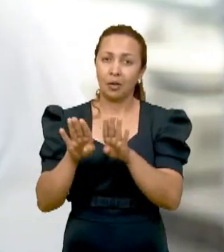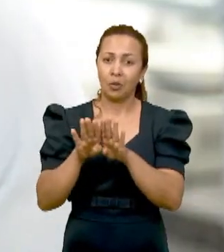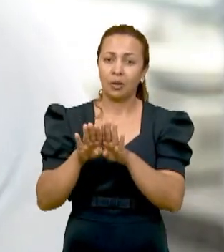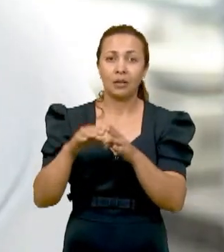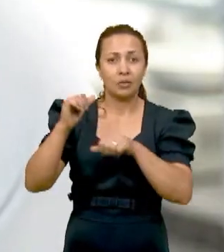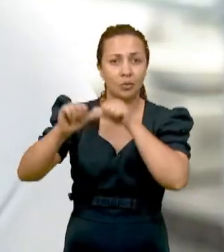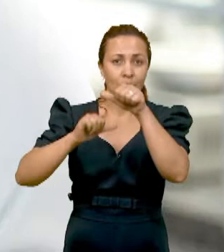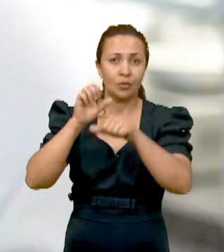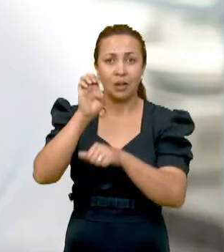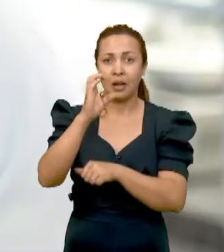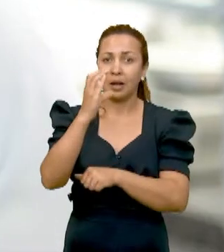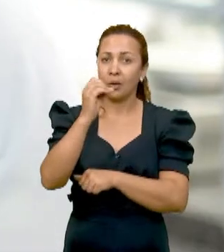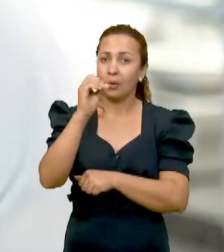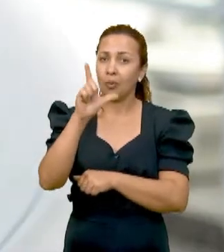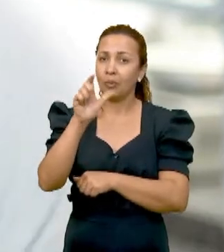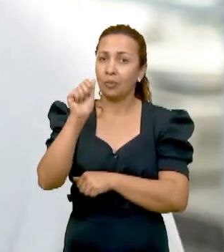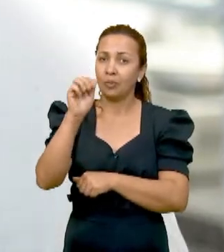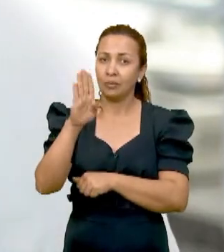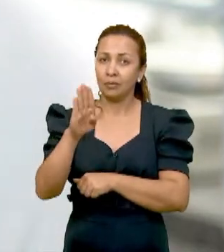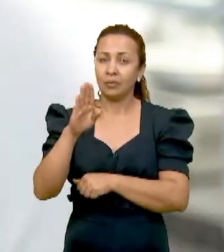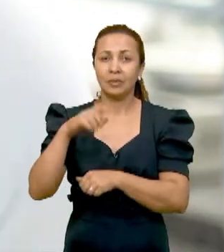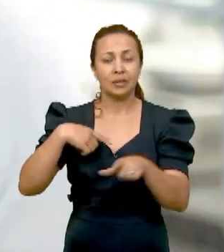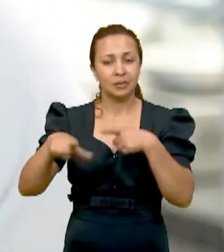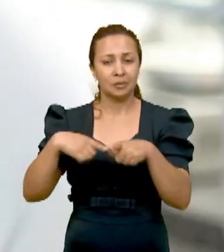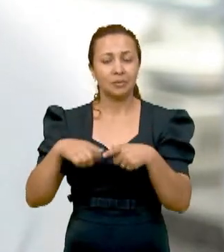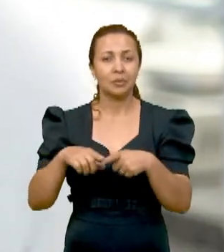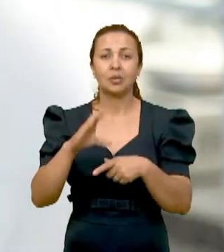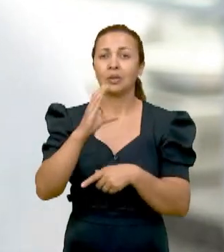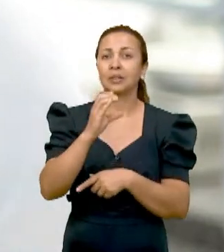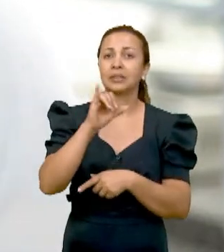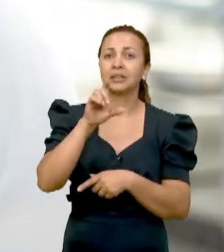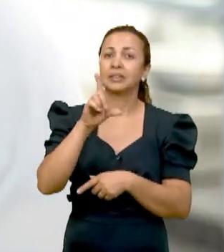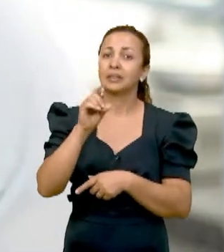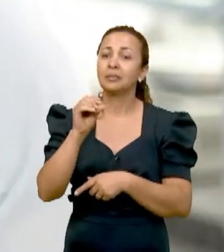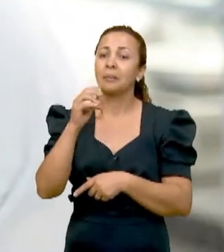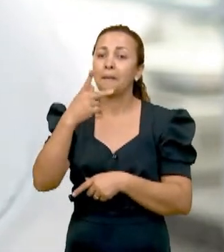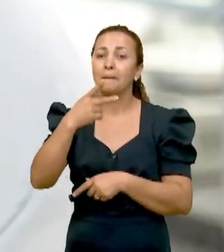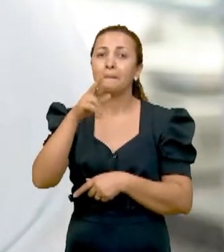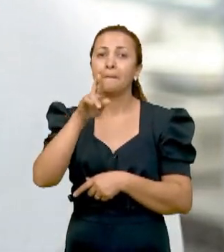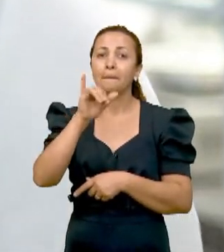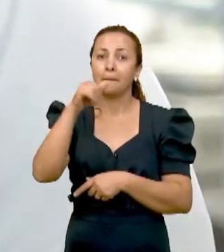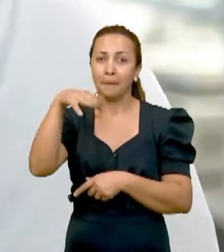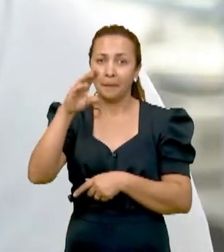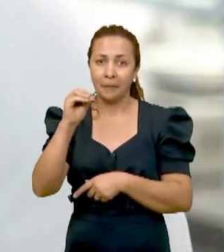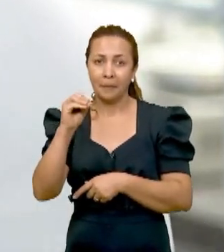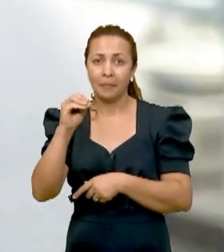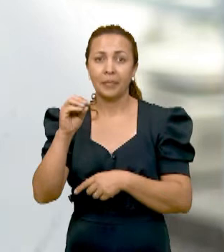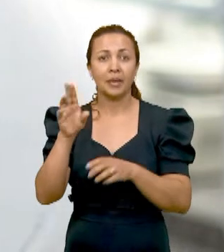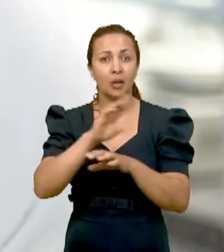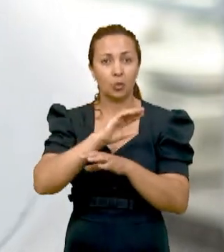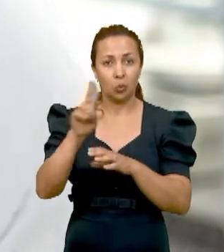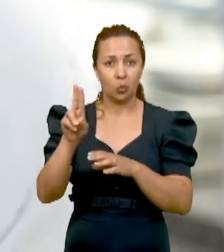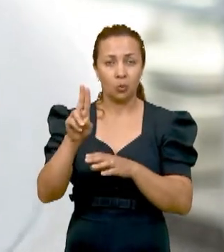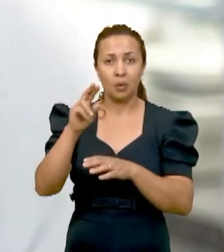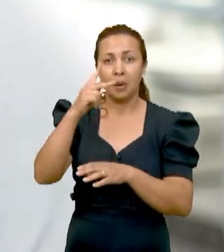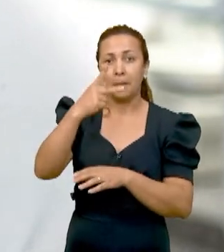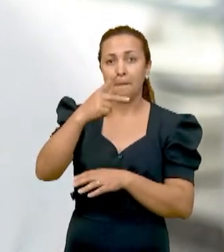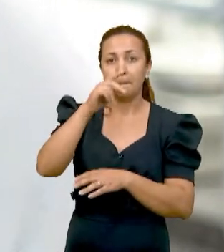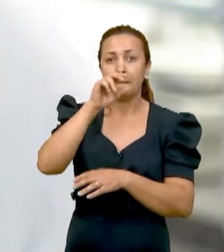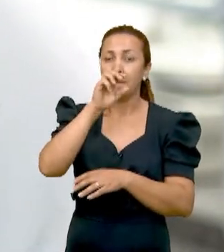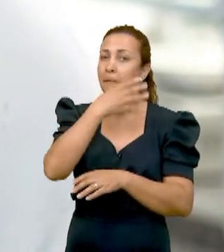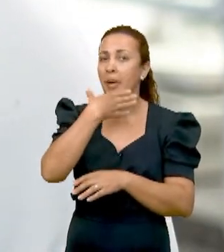Ecolab, nossa equipe, estamos trabalhando com o CD Prime, que em tradução literal, é o Prime de sementes.